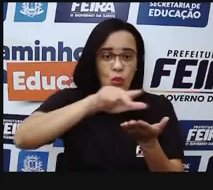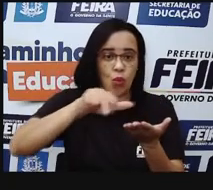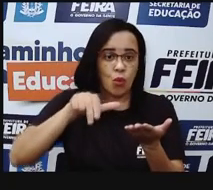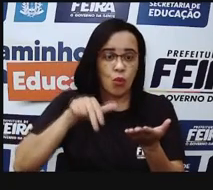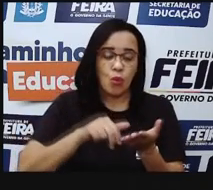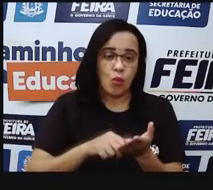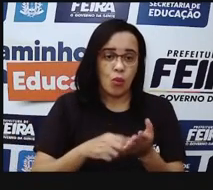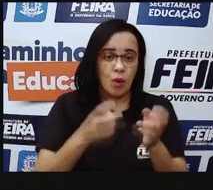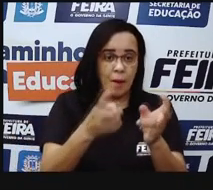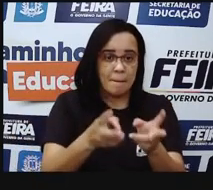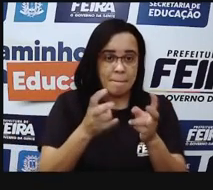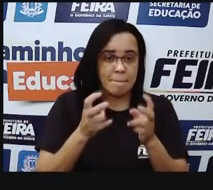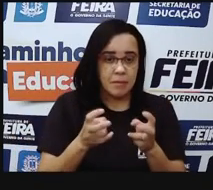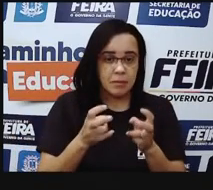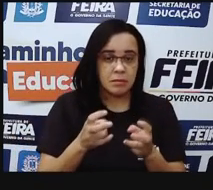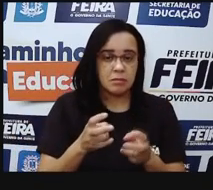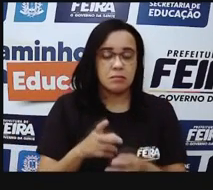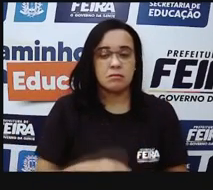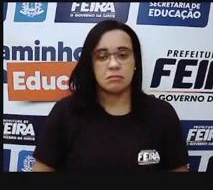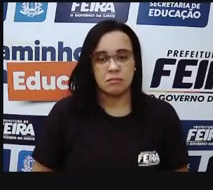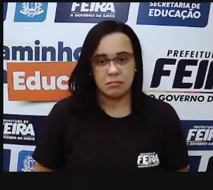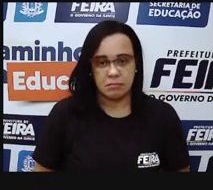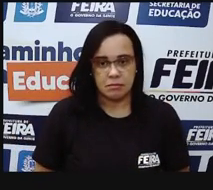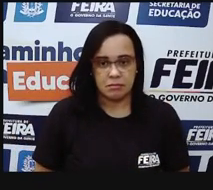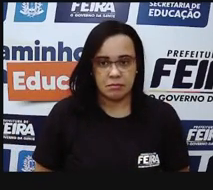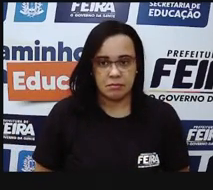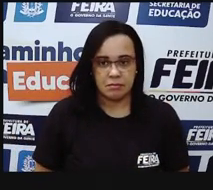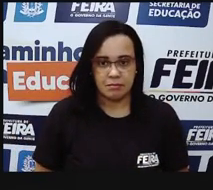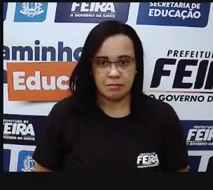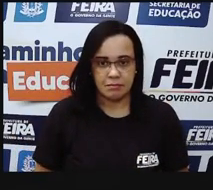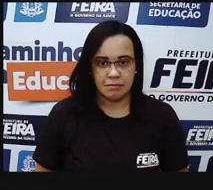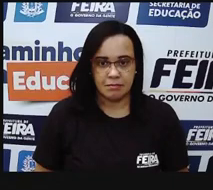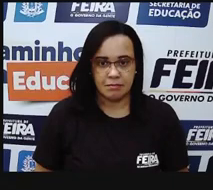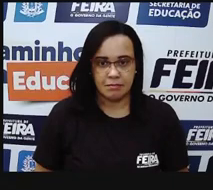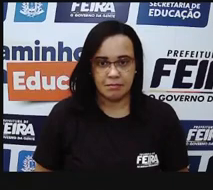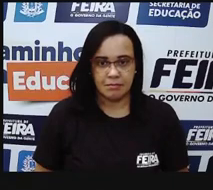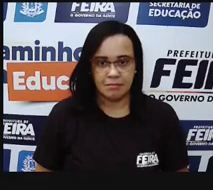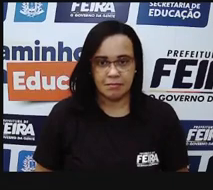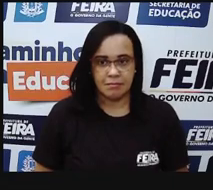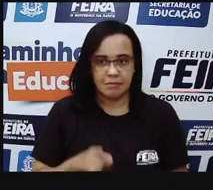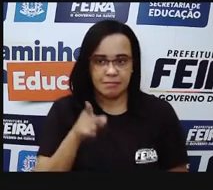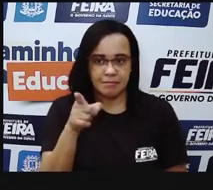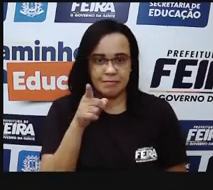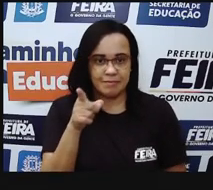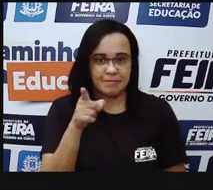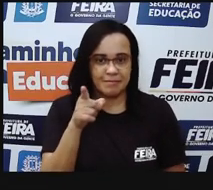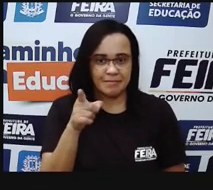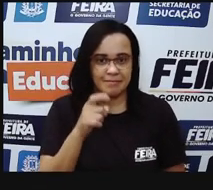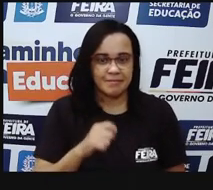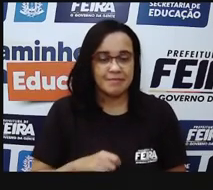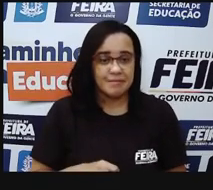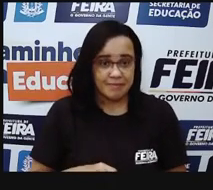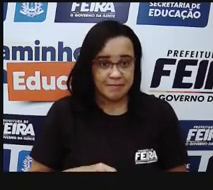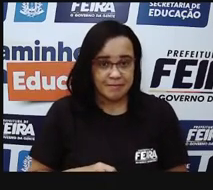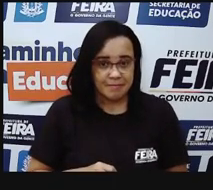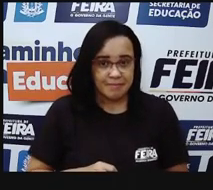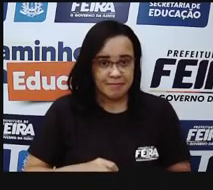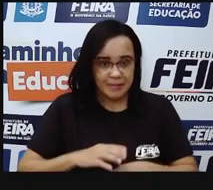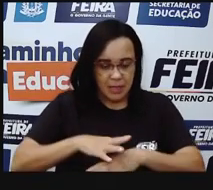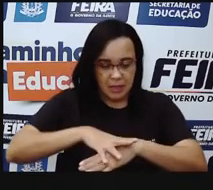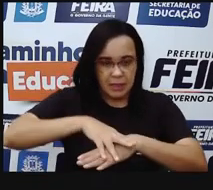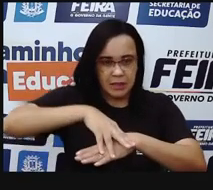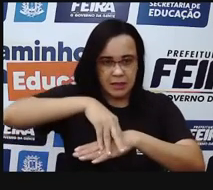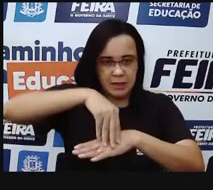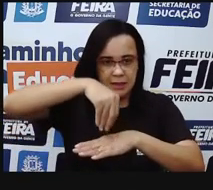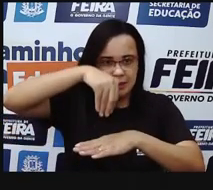esses plexos das raízes pilosas, Pró? Eles estão aqui onde estão os nossos perinhos. E aí, por que não tem vinho ali, às vezes,